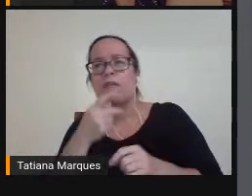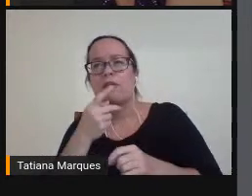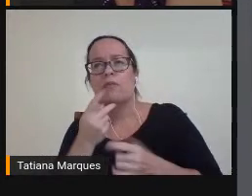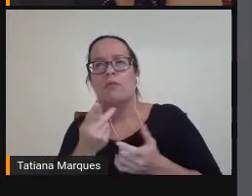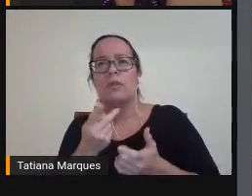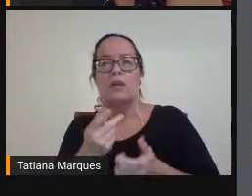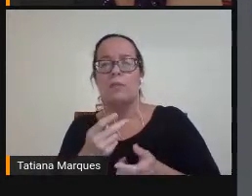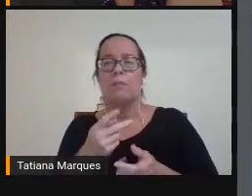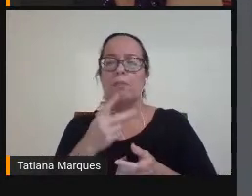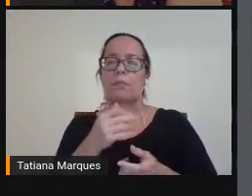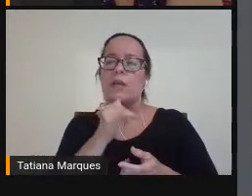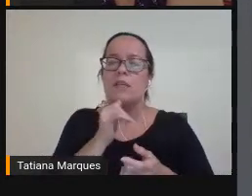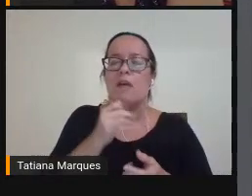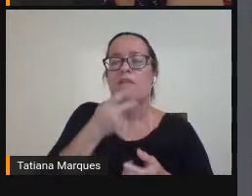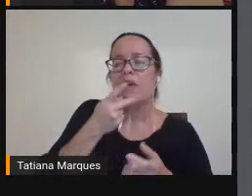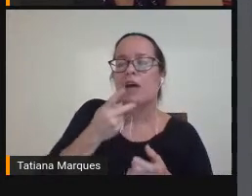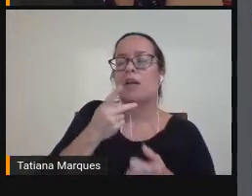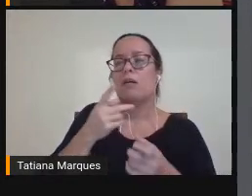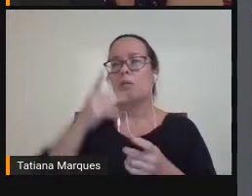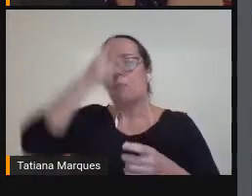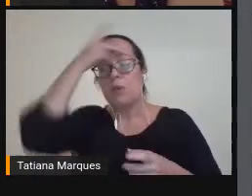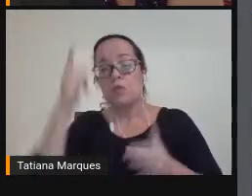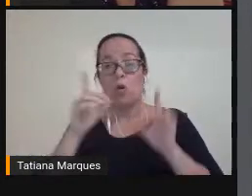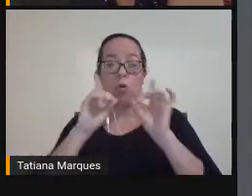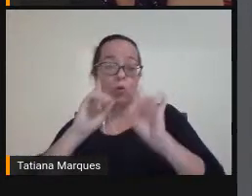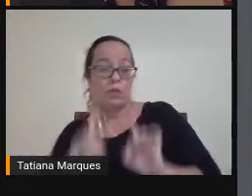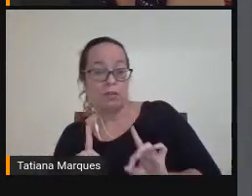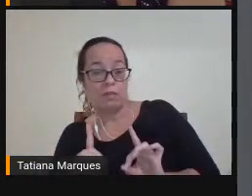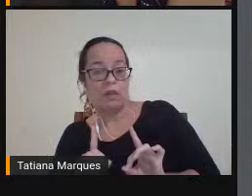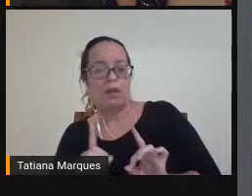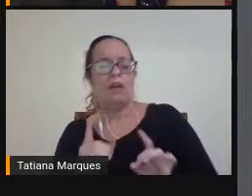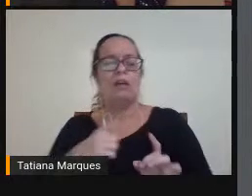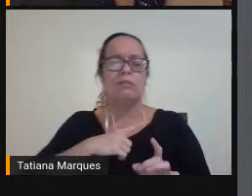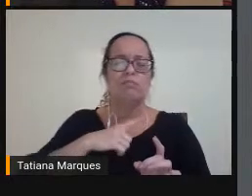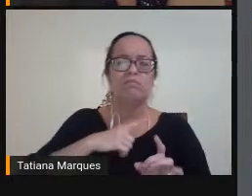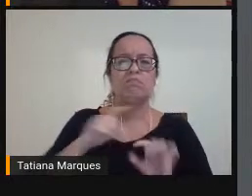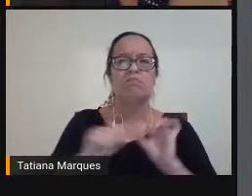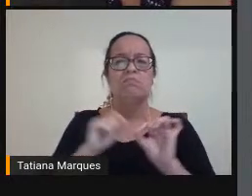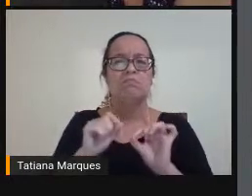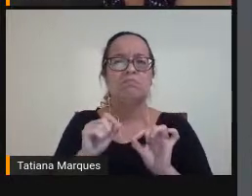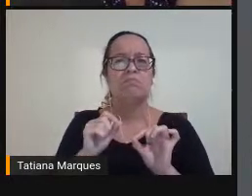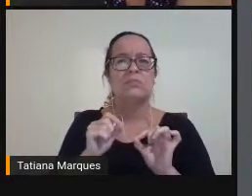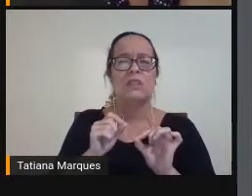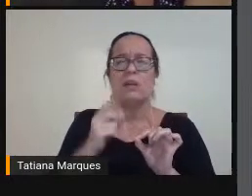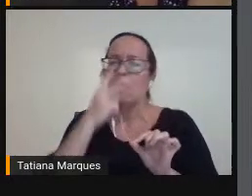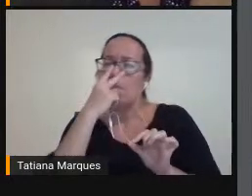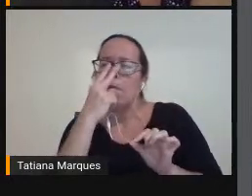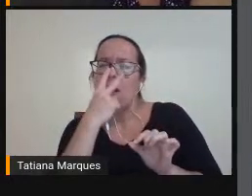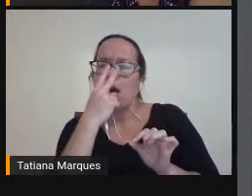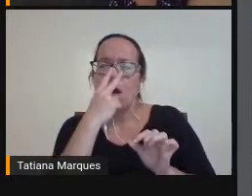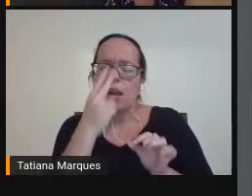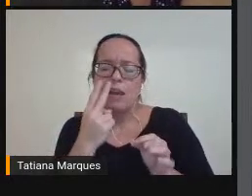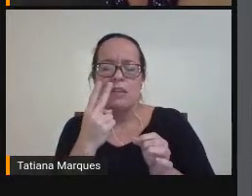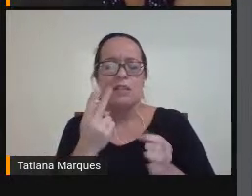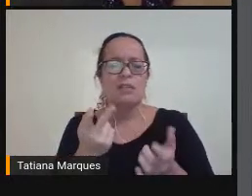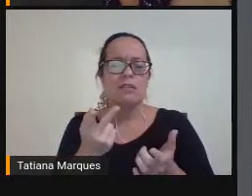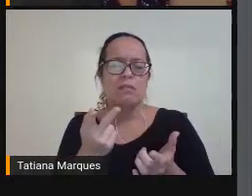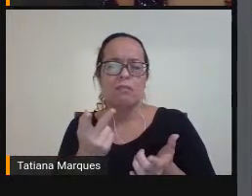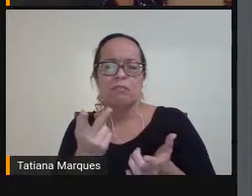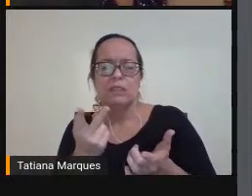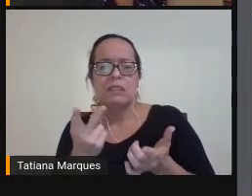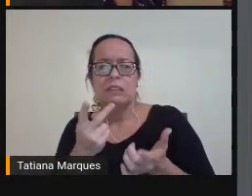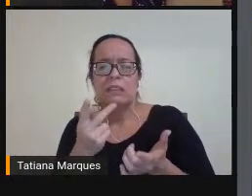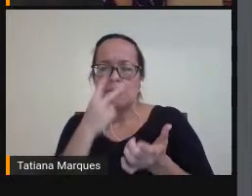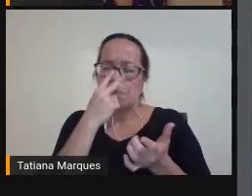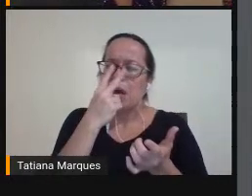pessoa Com deficiência Elas seguem Um caminho Que é Semelhante Em alguns Aspectos A de